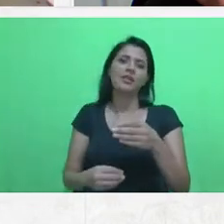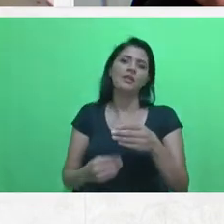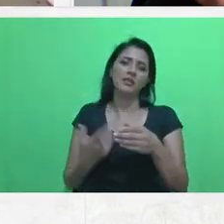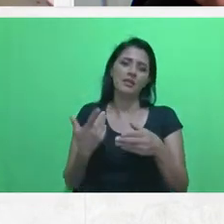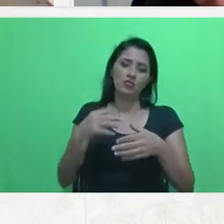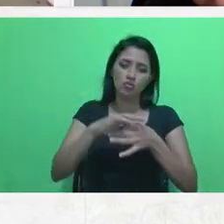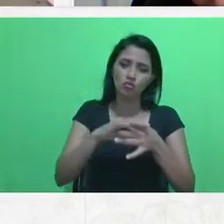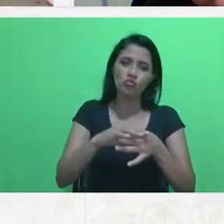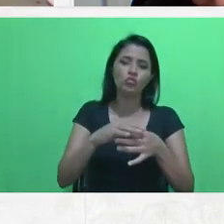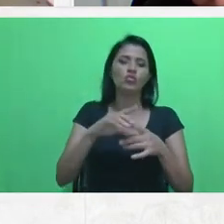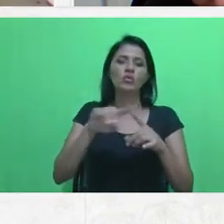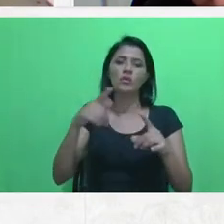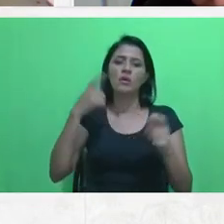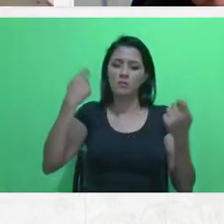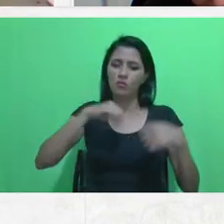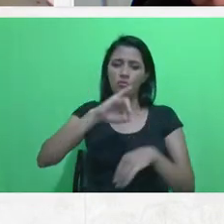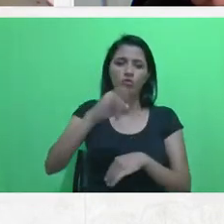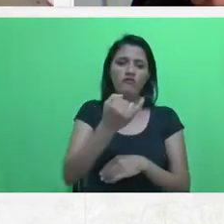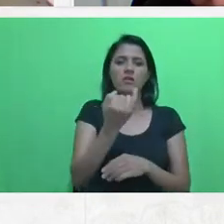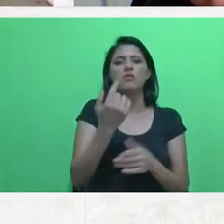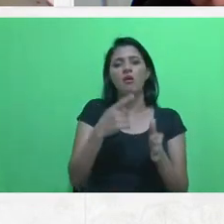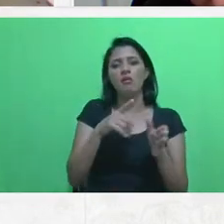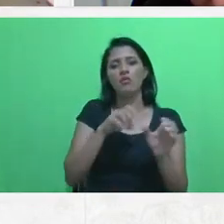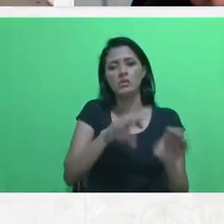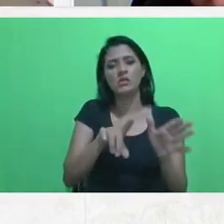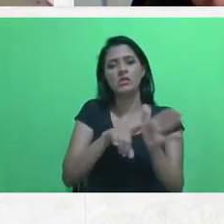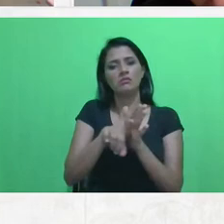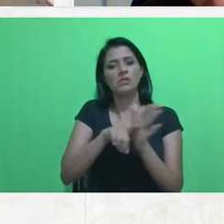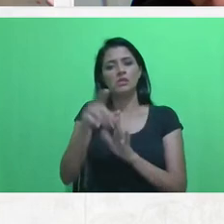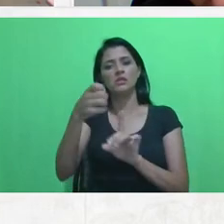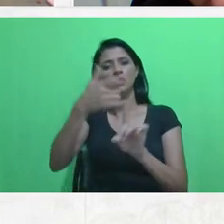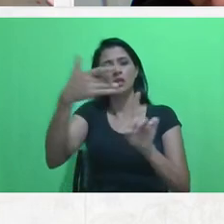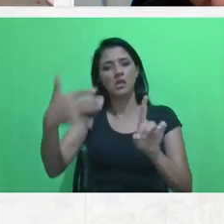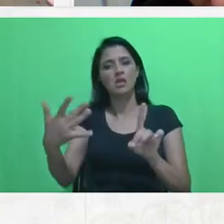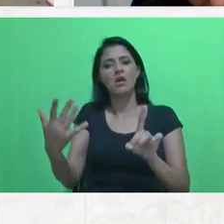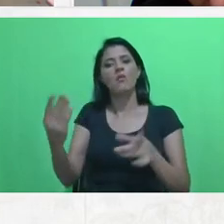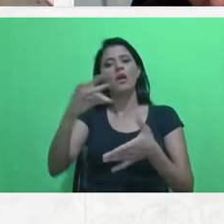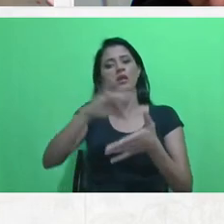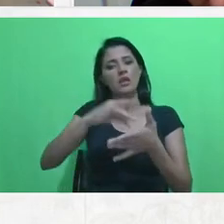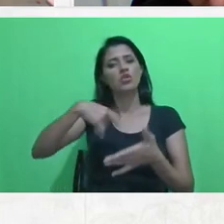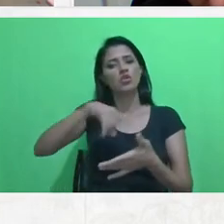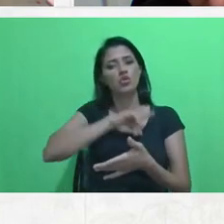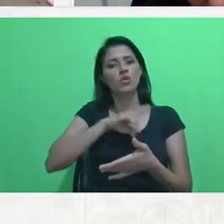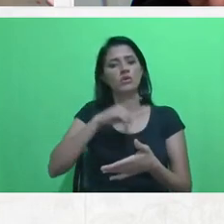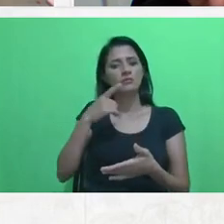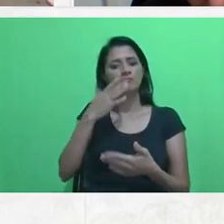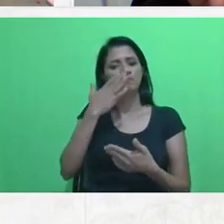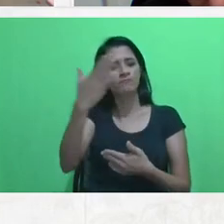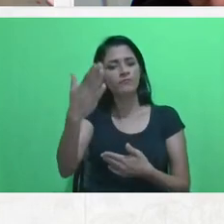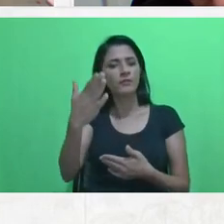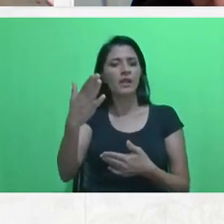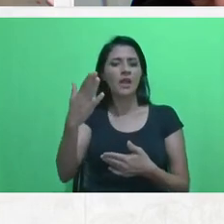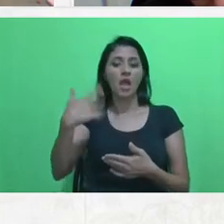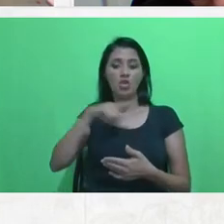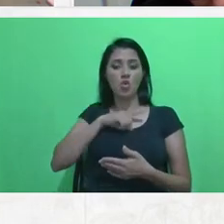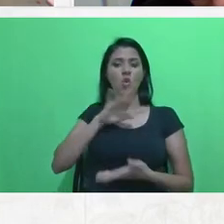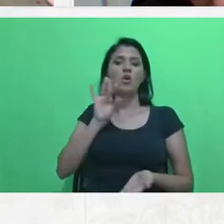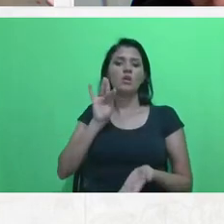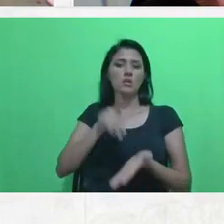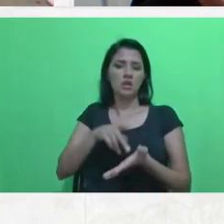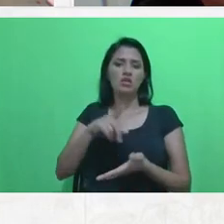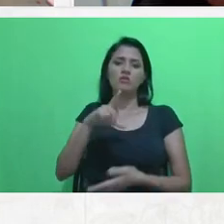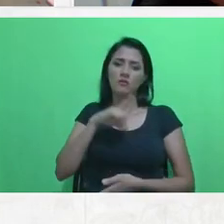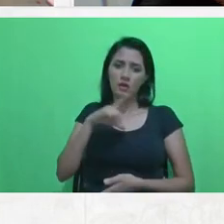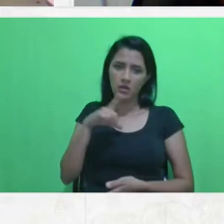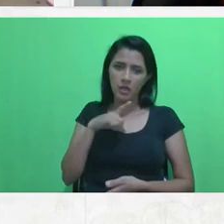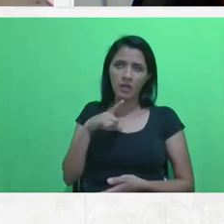para sacudir a realidade brasileira na nossa própria cara. A nossa realidade, ela vai desde uma certa